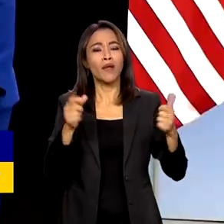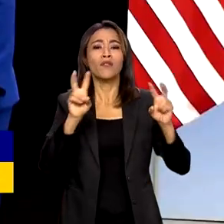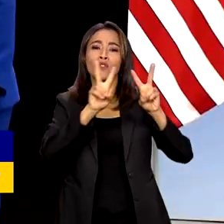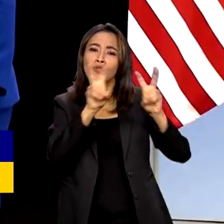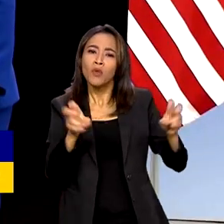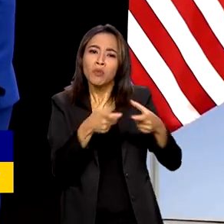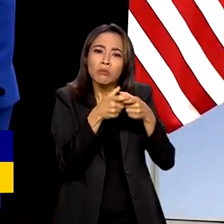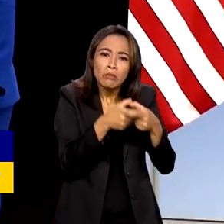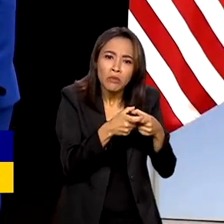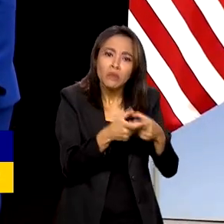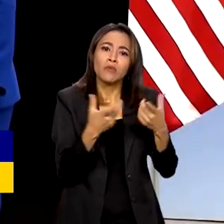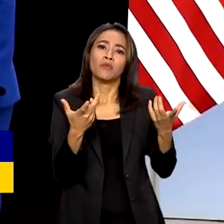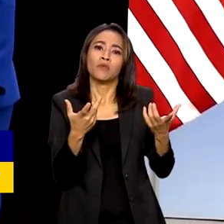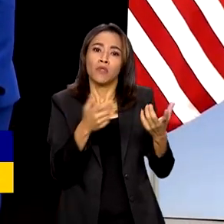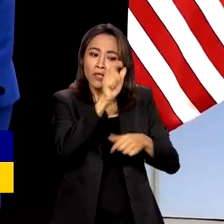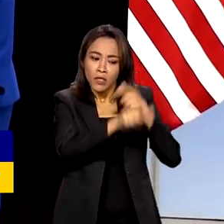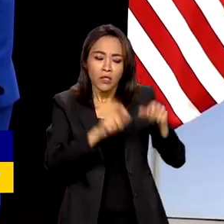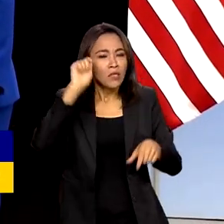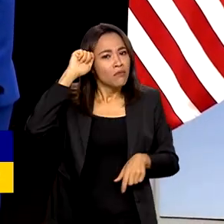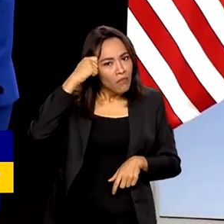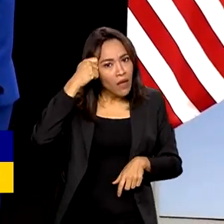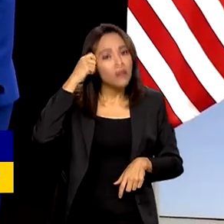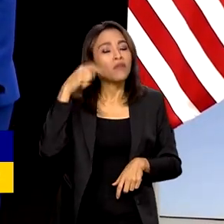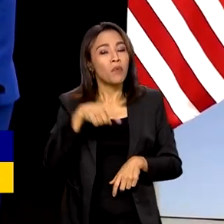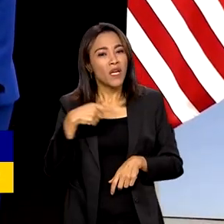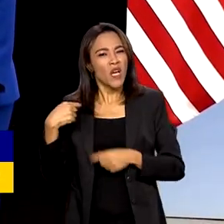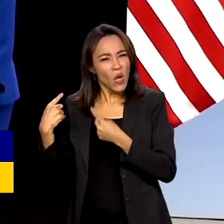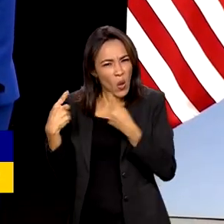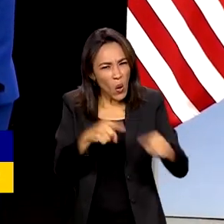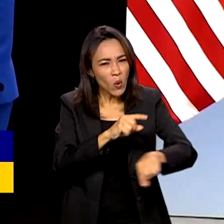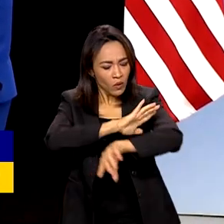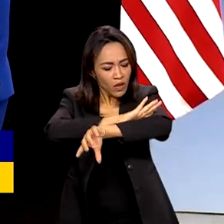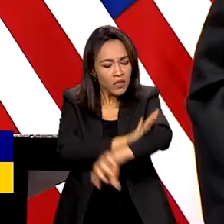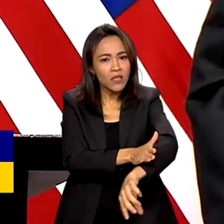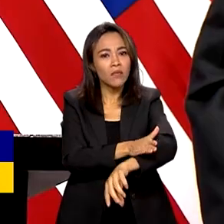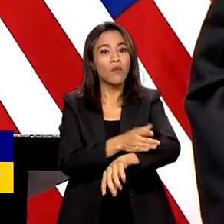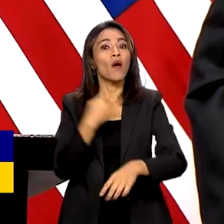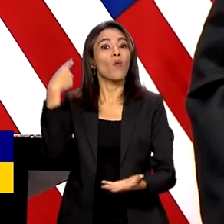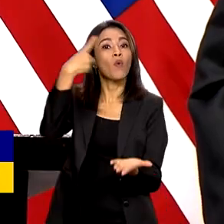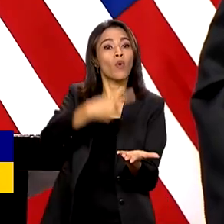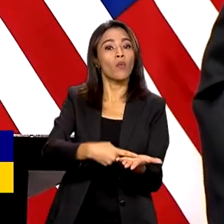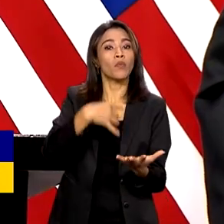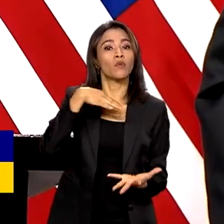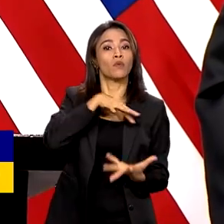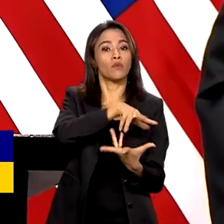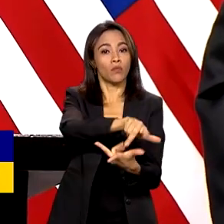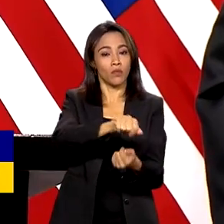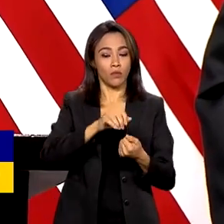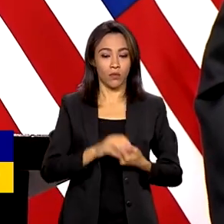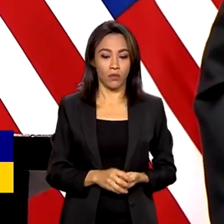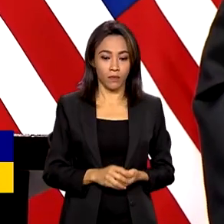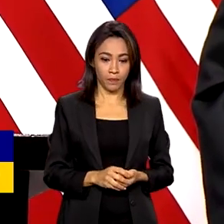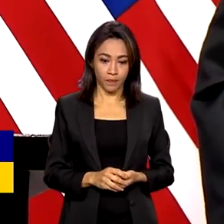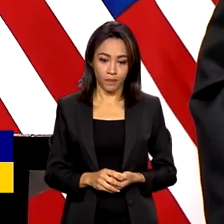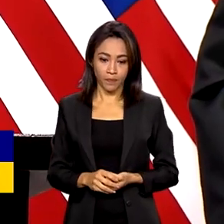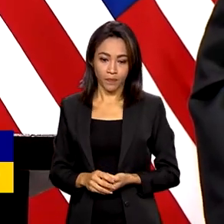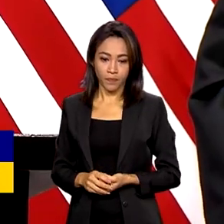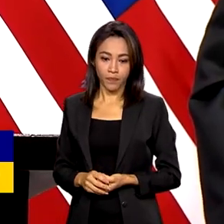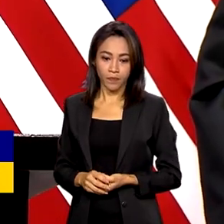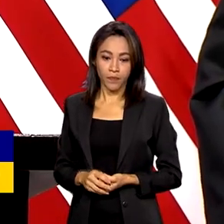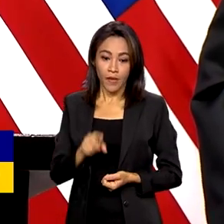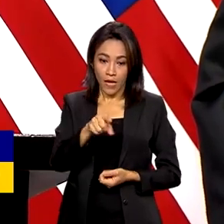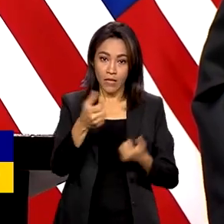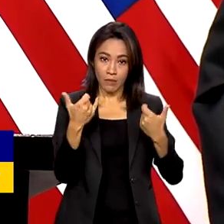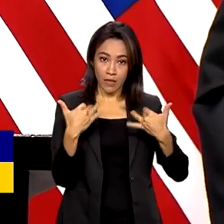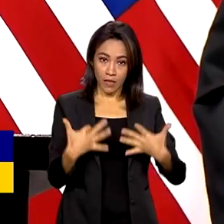raciais e que o combate ao racismo é um dever de todo o mundo. Temos a oportunidade em 2023 de finalmente